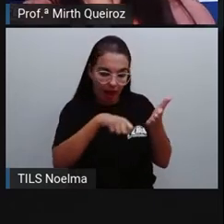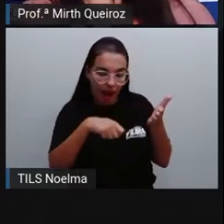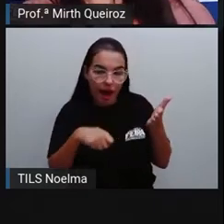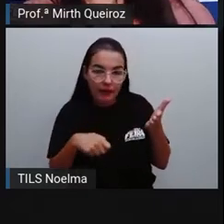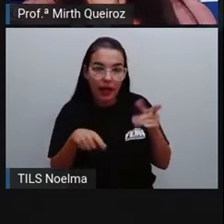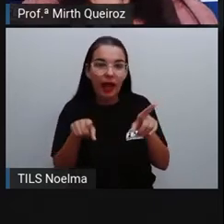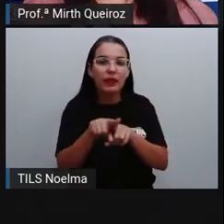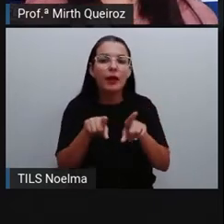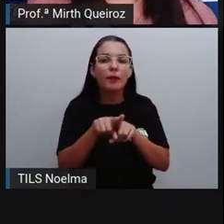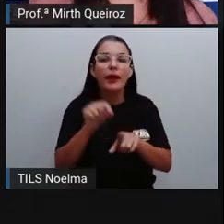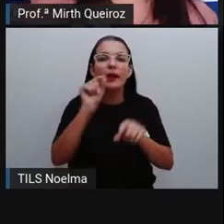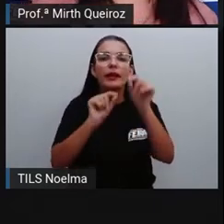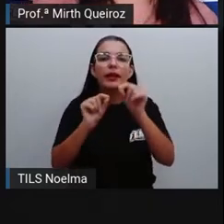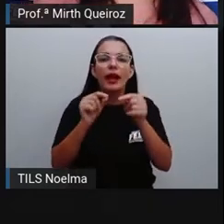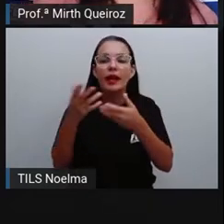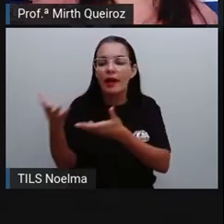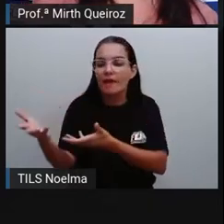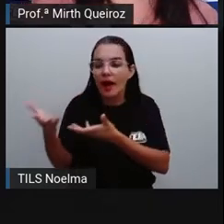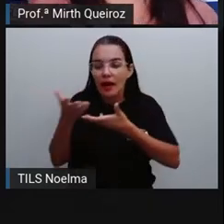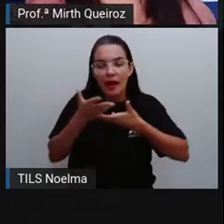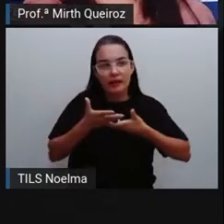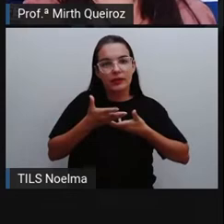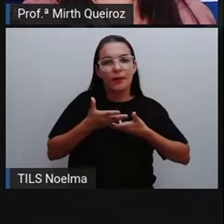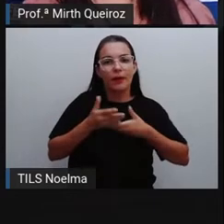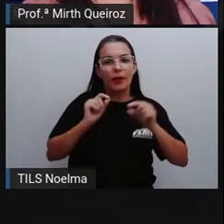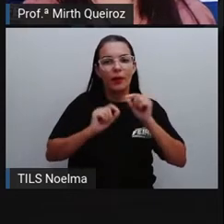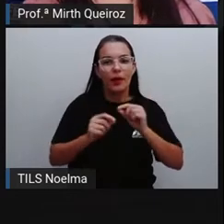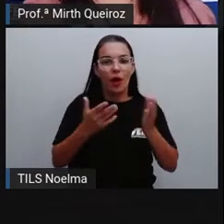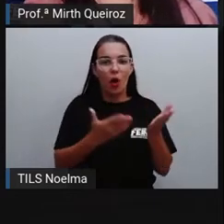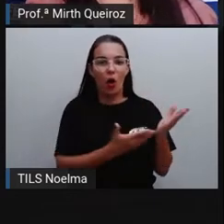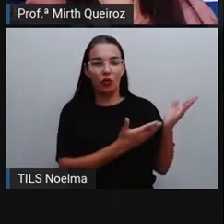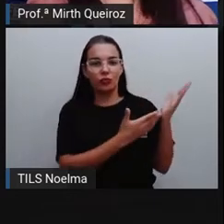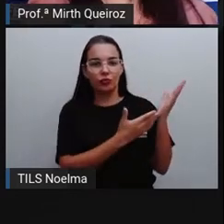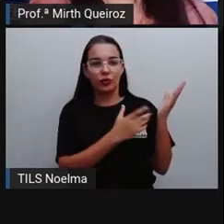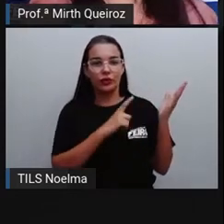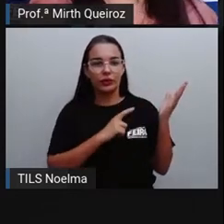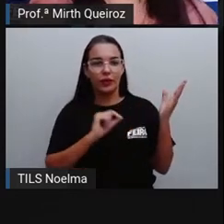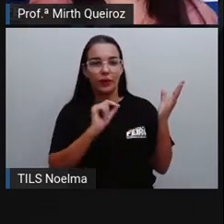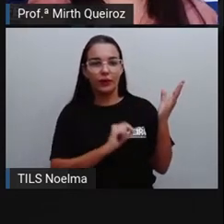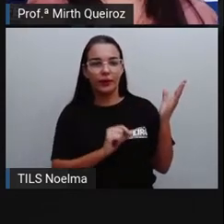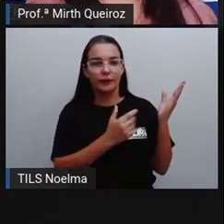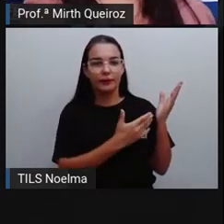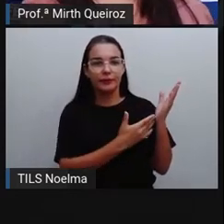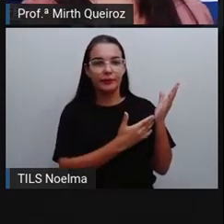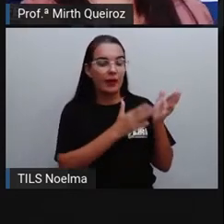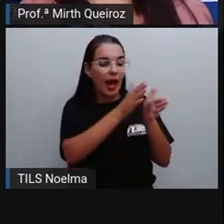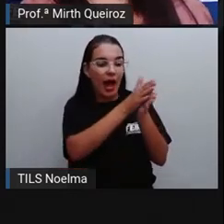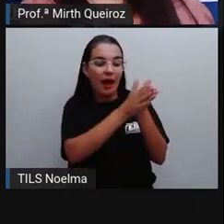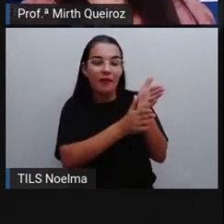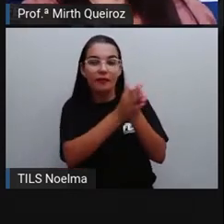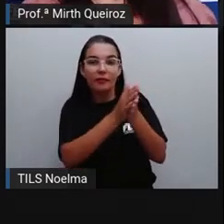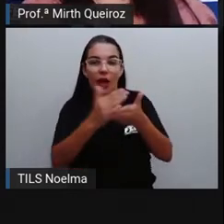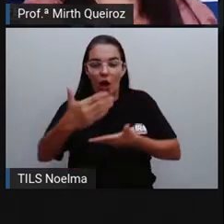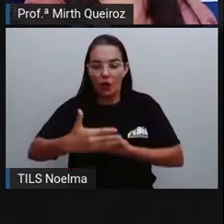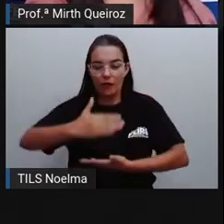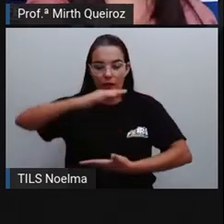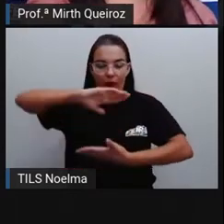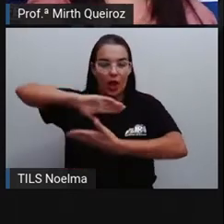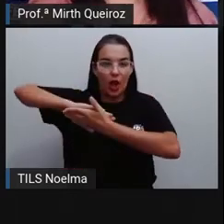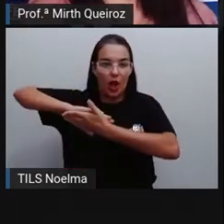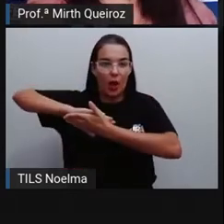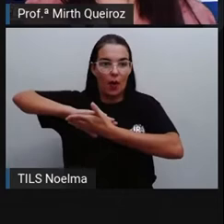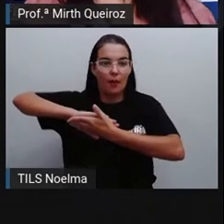verso do envelope. E aí vem aquela pergunta. Quando a gente envia uma carta através do correio, como é que ele vai saber